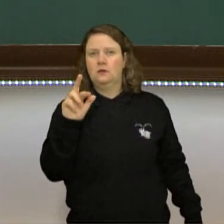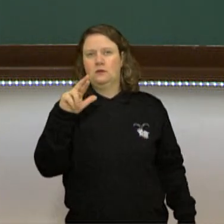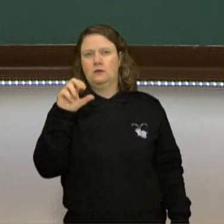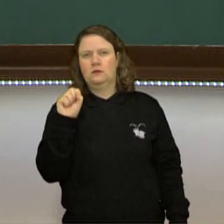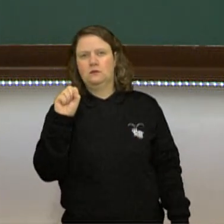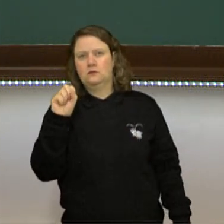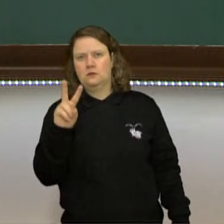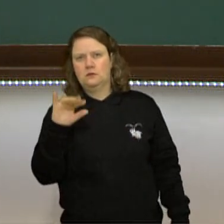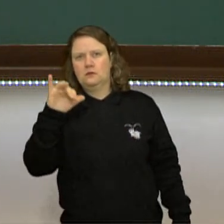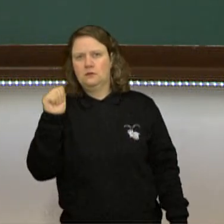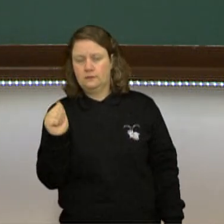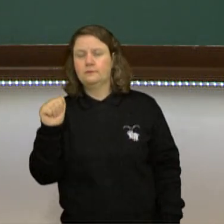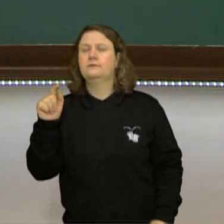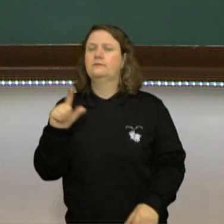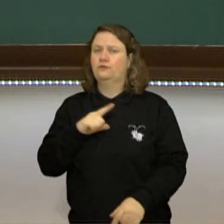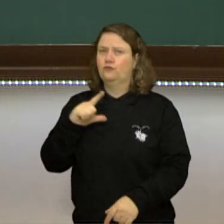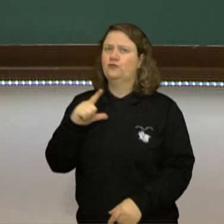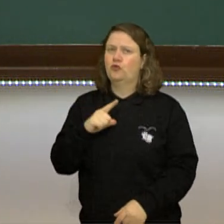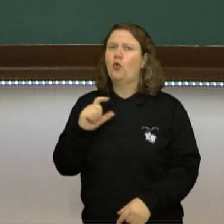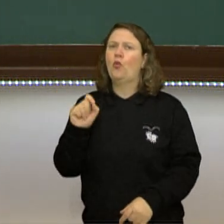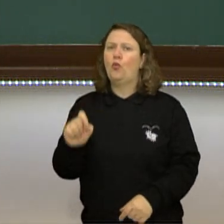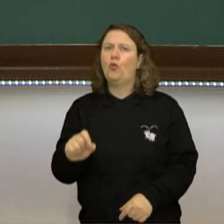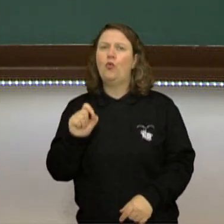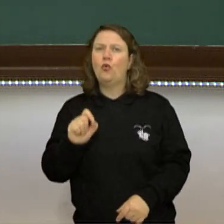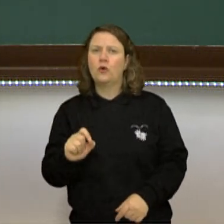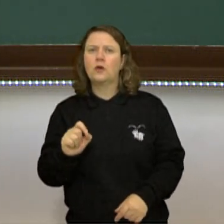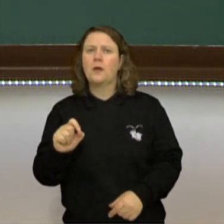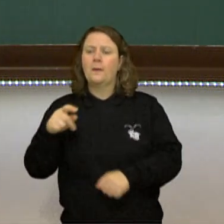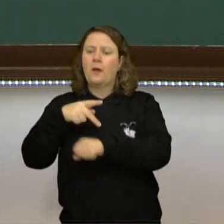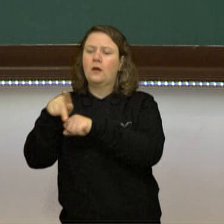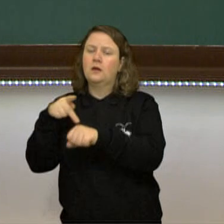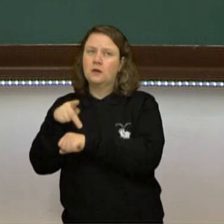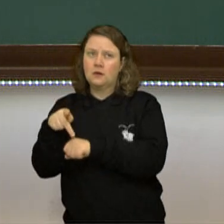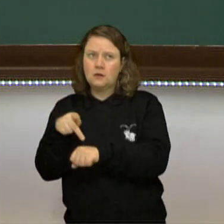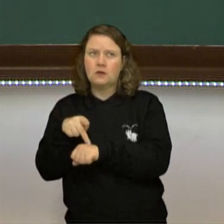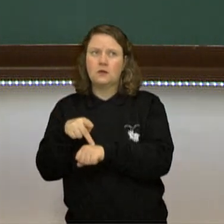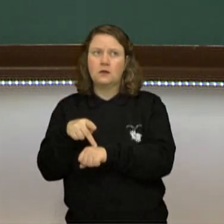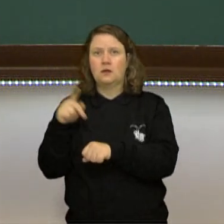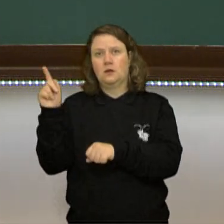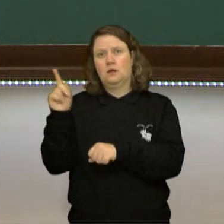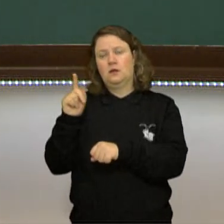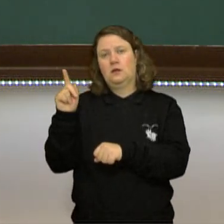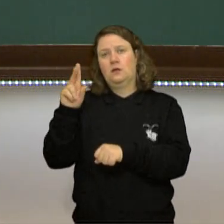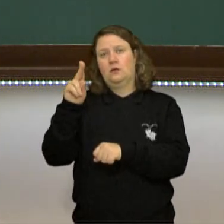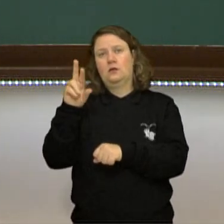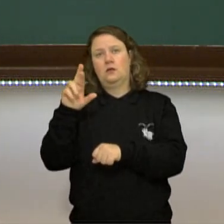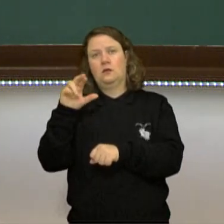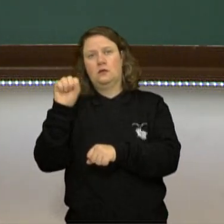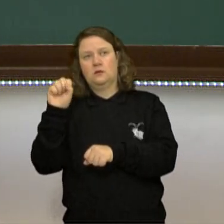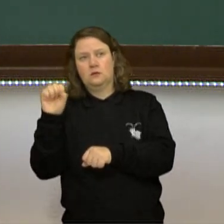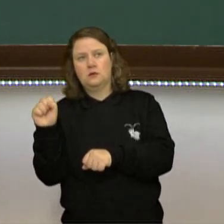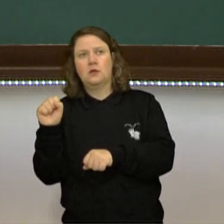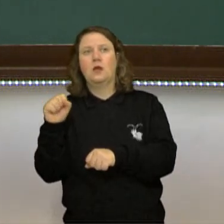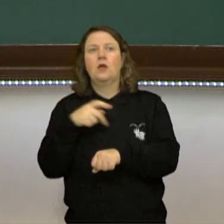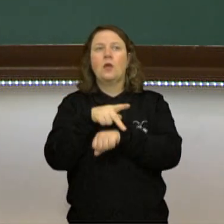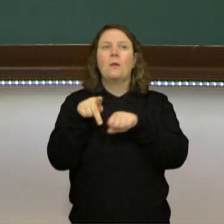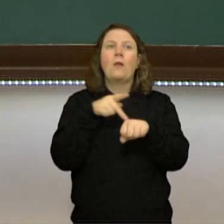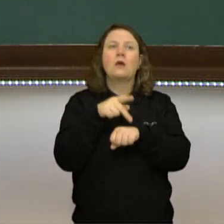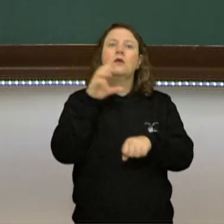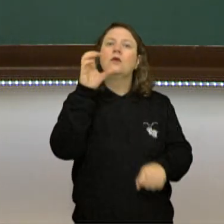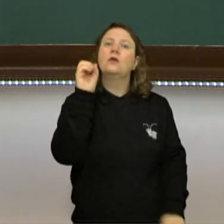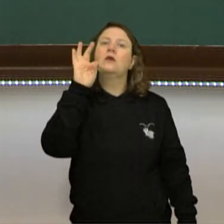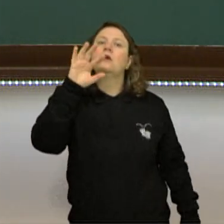fizeram parte, nem sempre foram a mesma composição de países, estão liderados pela União Soviética, e os países aí da OTAN,